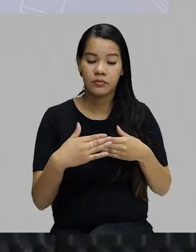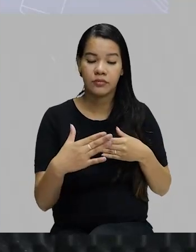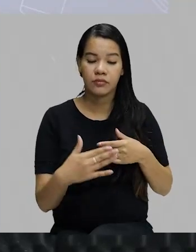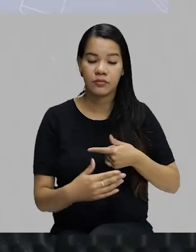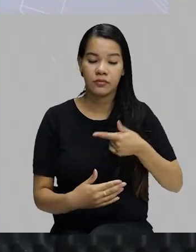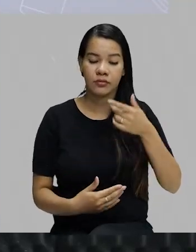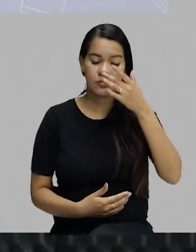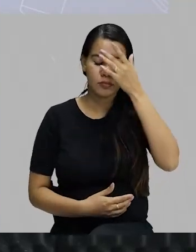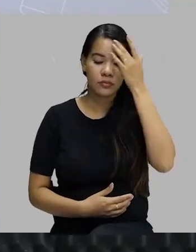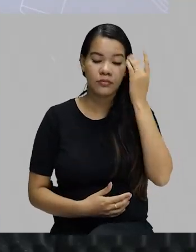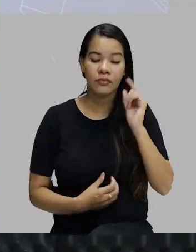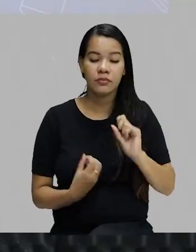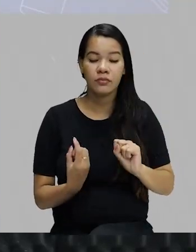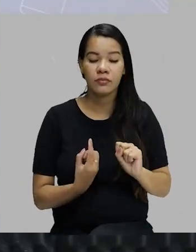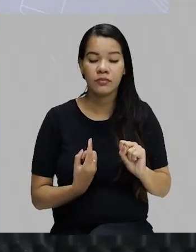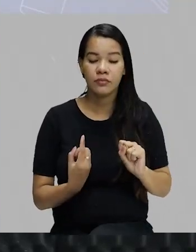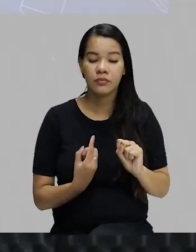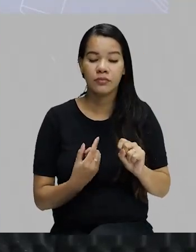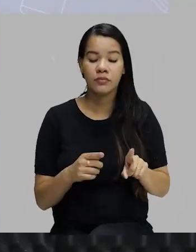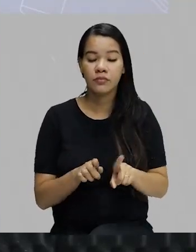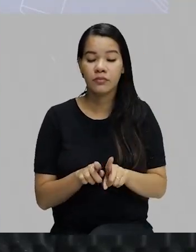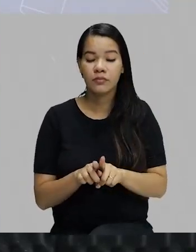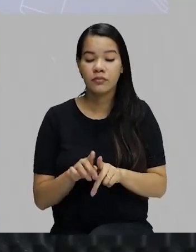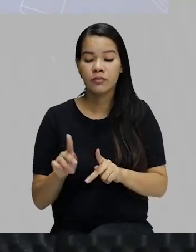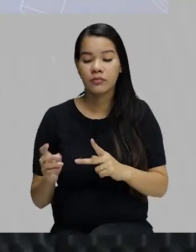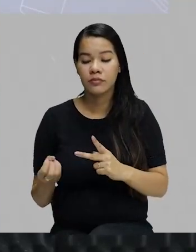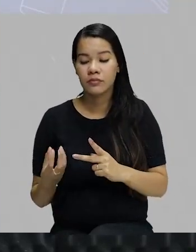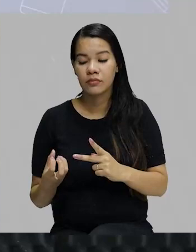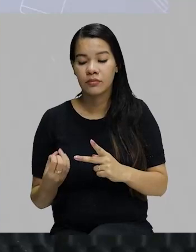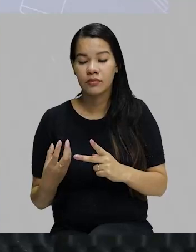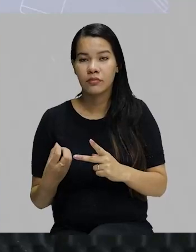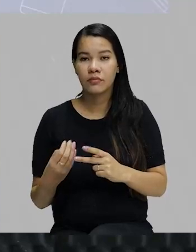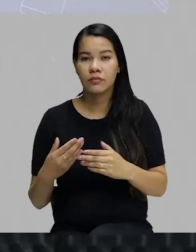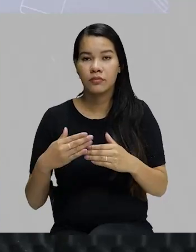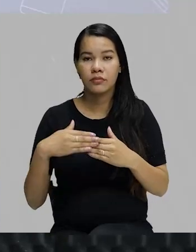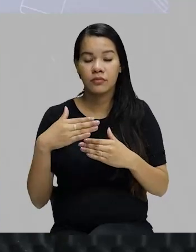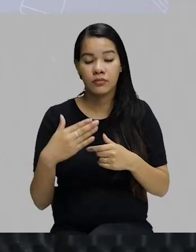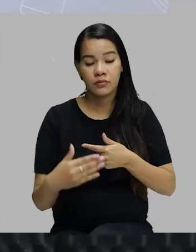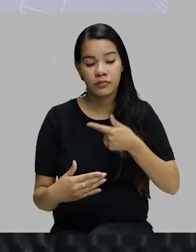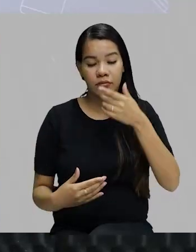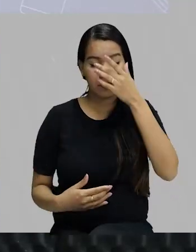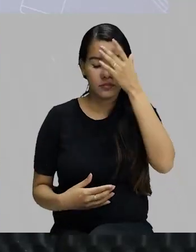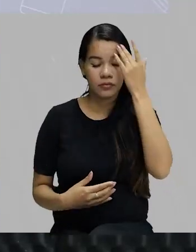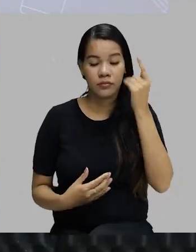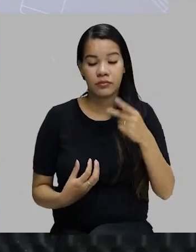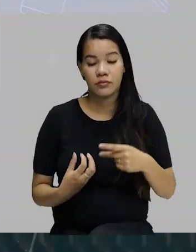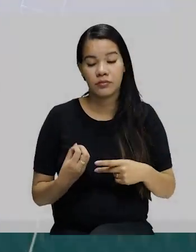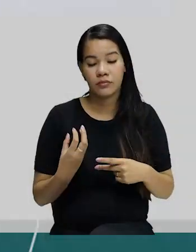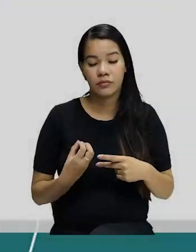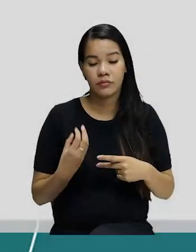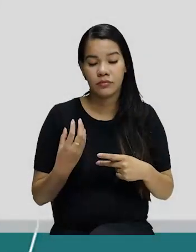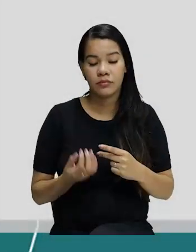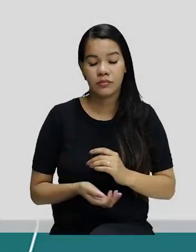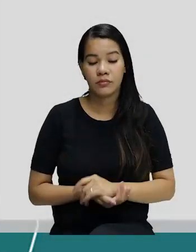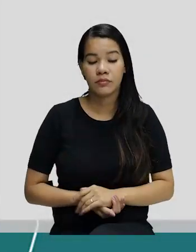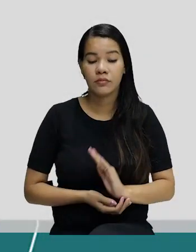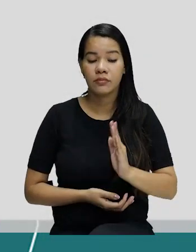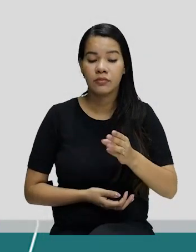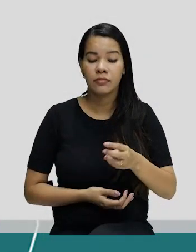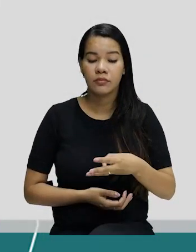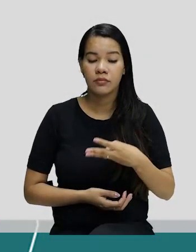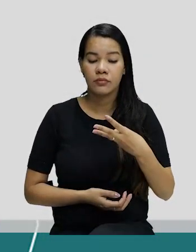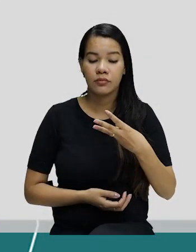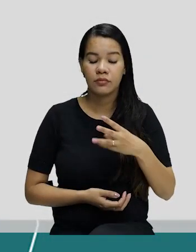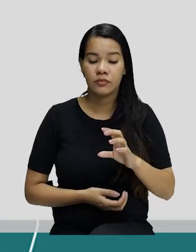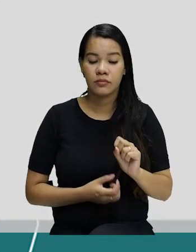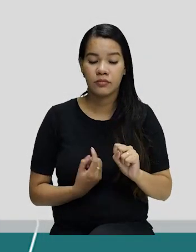do singular. E no plural, a partir da segunda pessoa do plural, tá certo? A terceira pessoa do